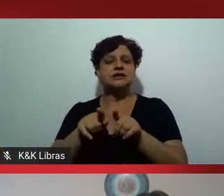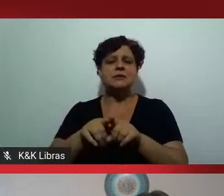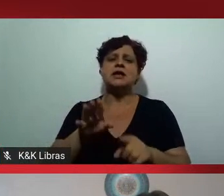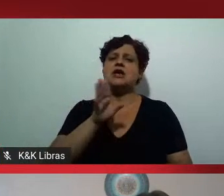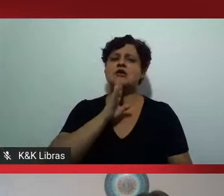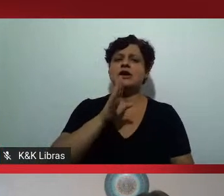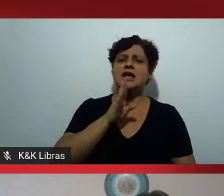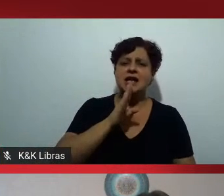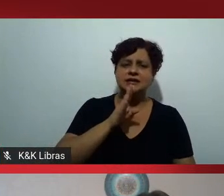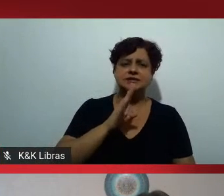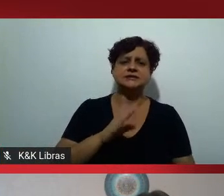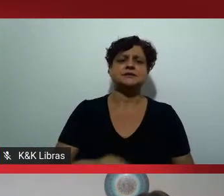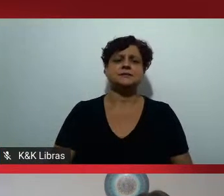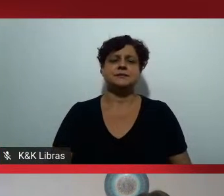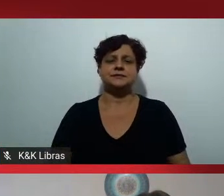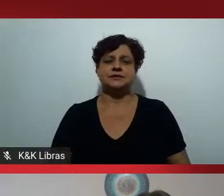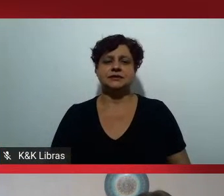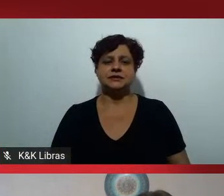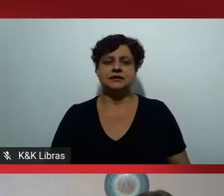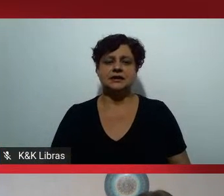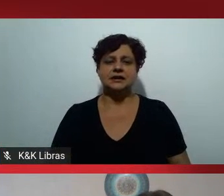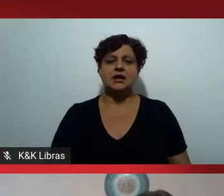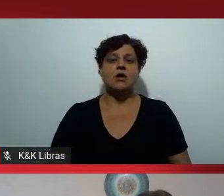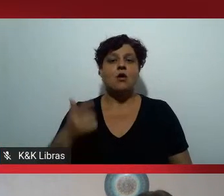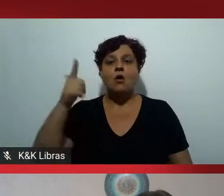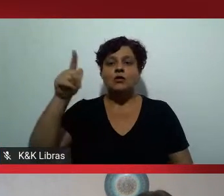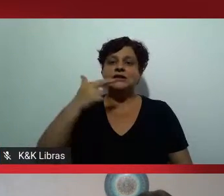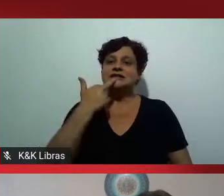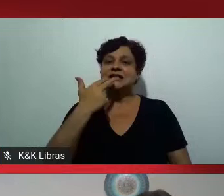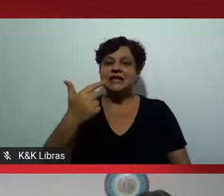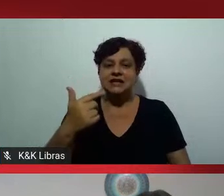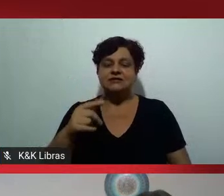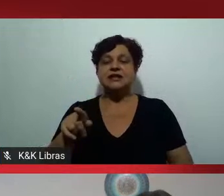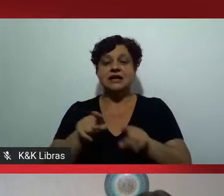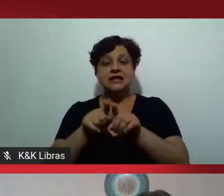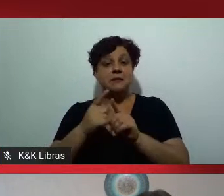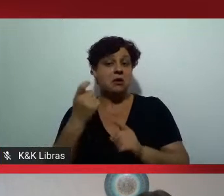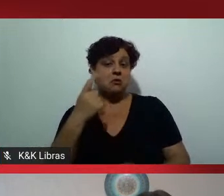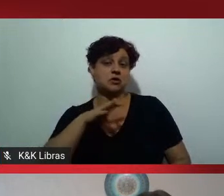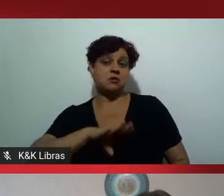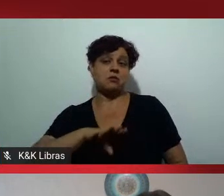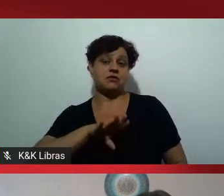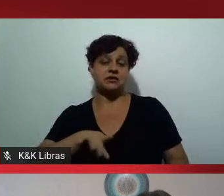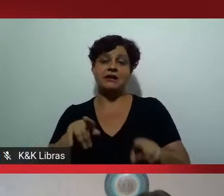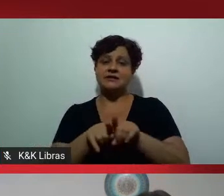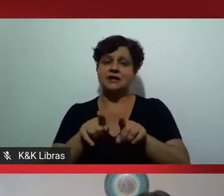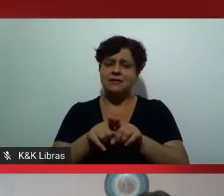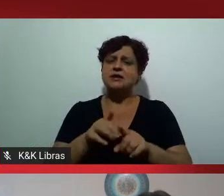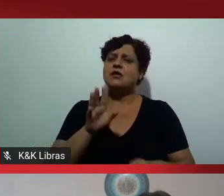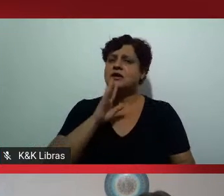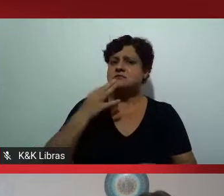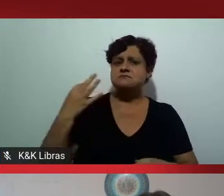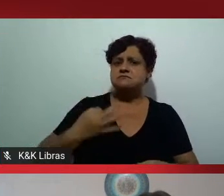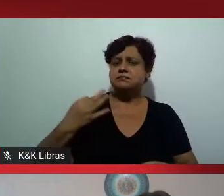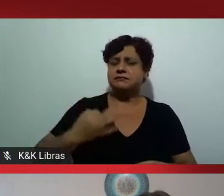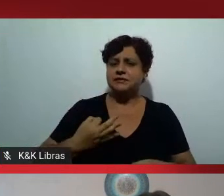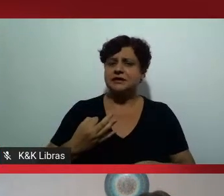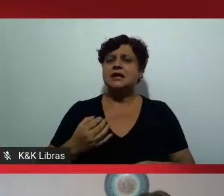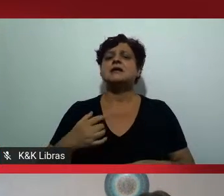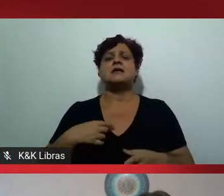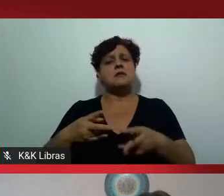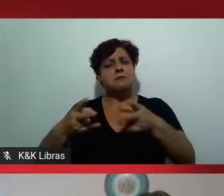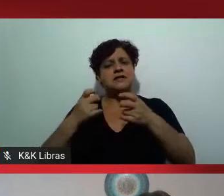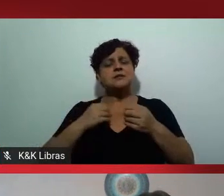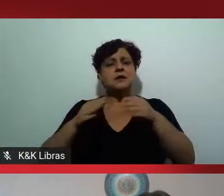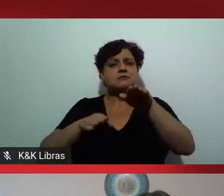como única língua o português, nós temos que dizer que existe uma desigualdade muito grande aí,